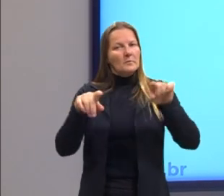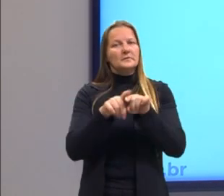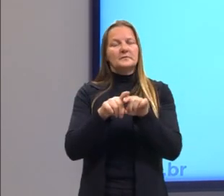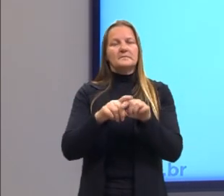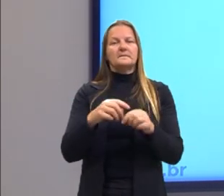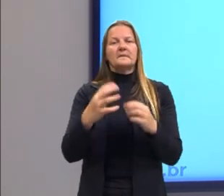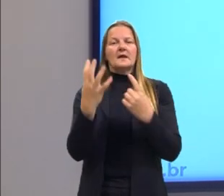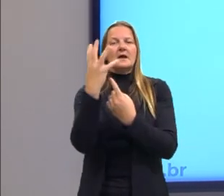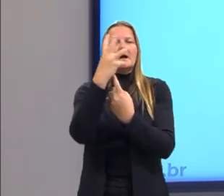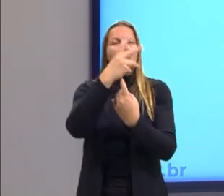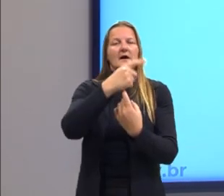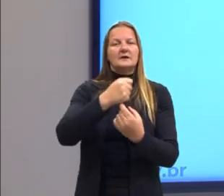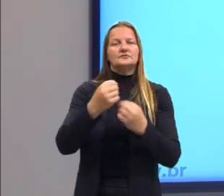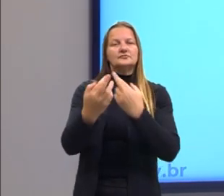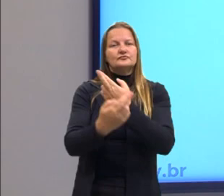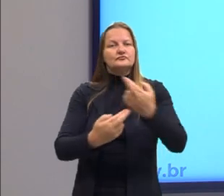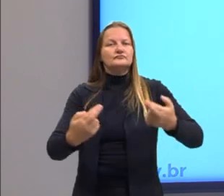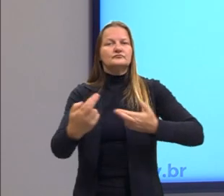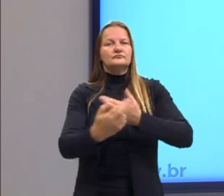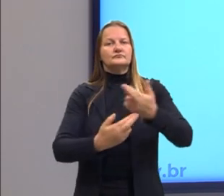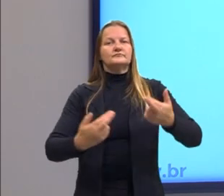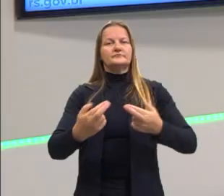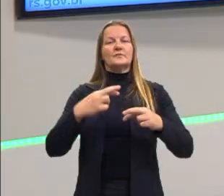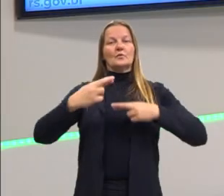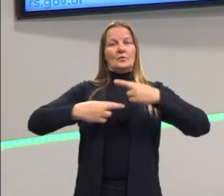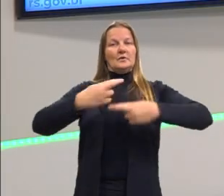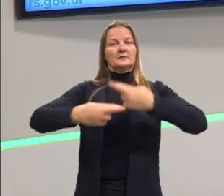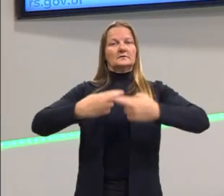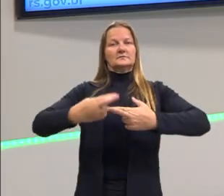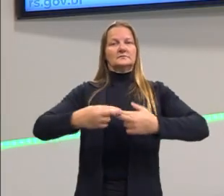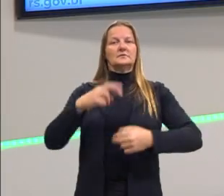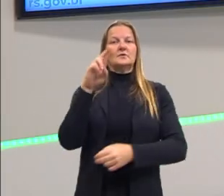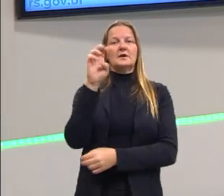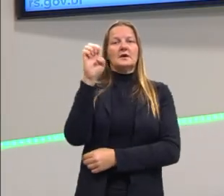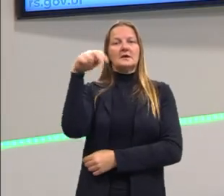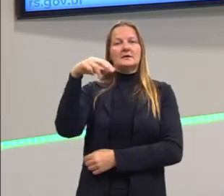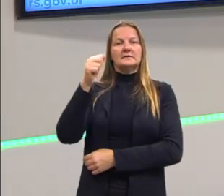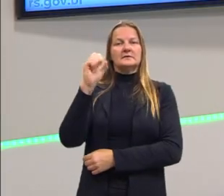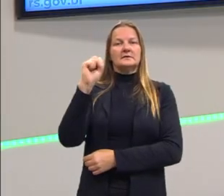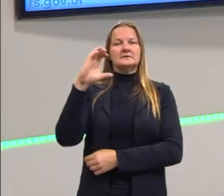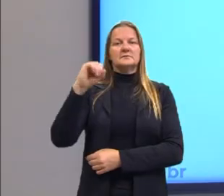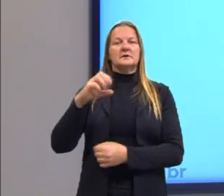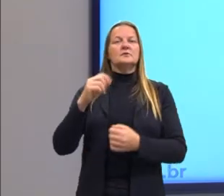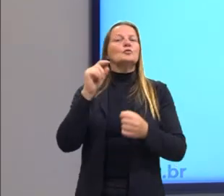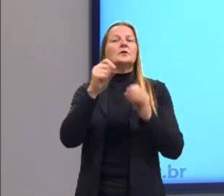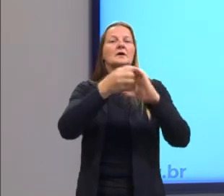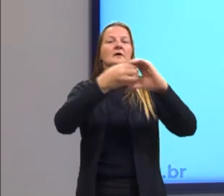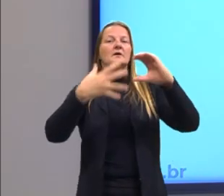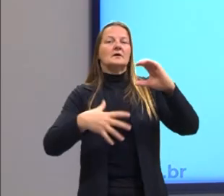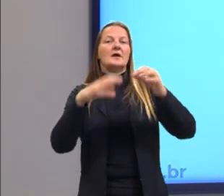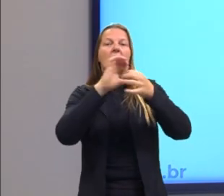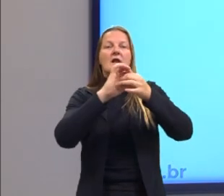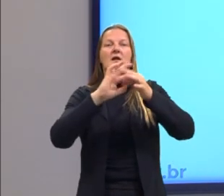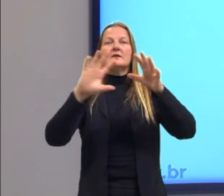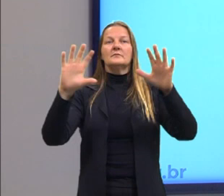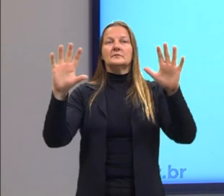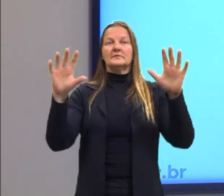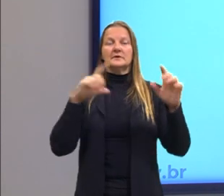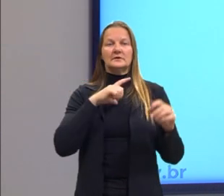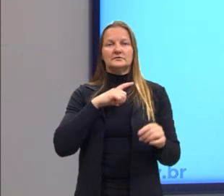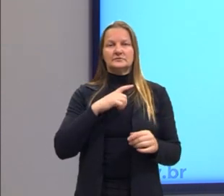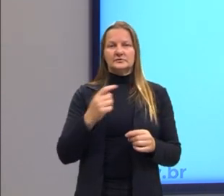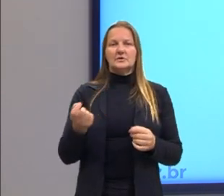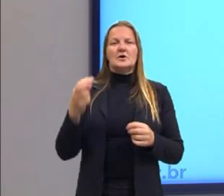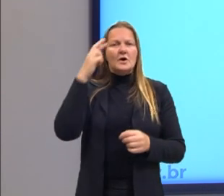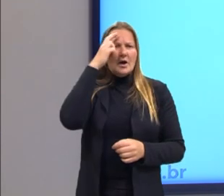das artes. Então, Renascimento, olha os princípios do Renascimento. Liberdade, aí volta